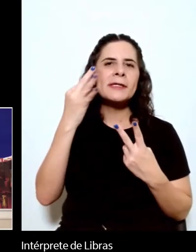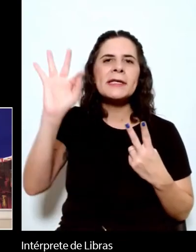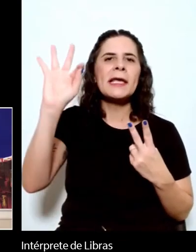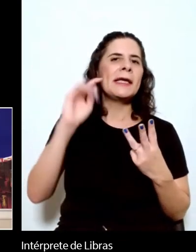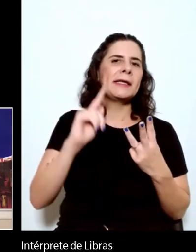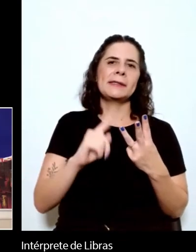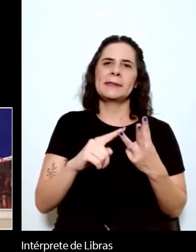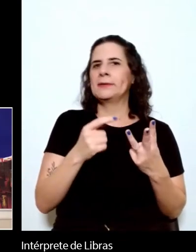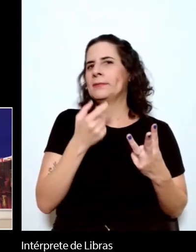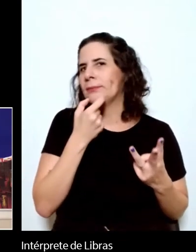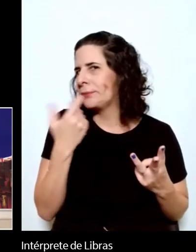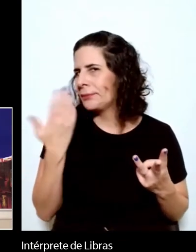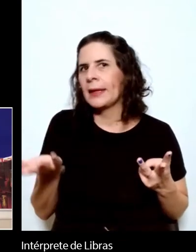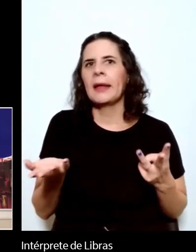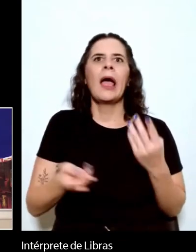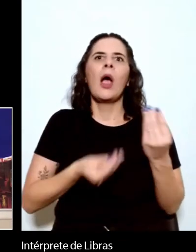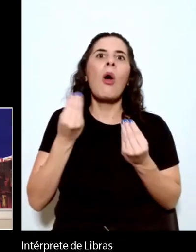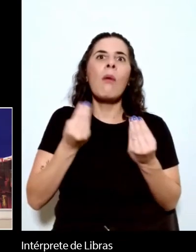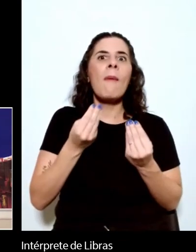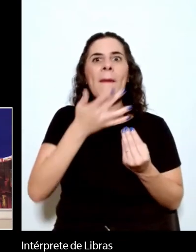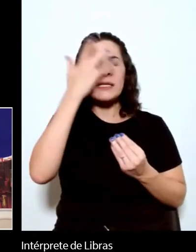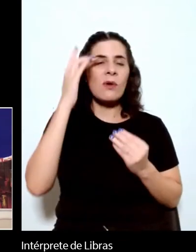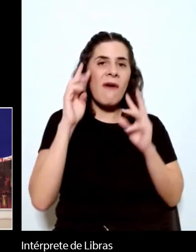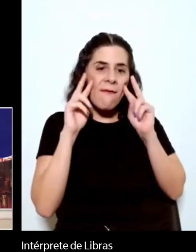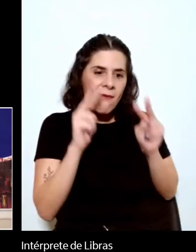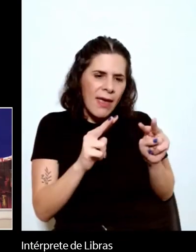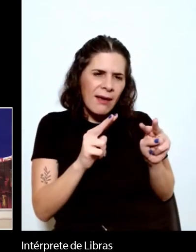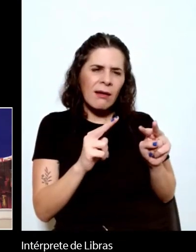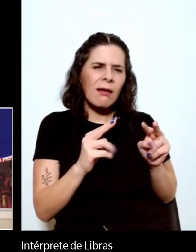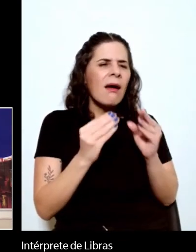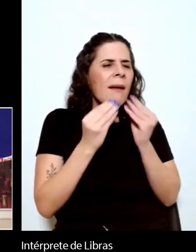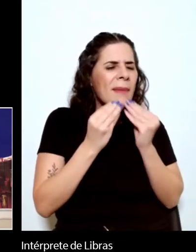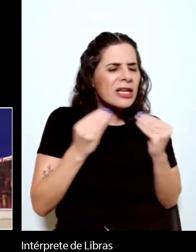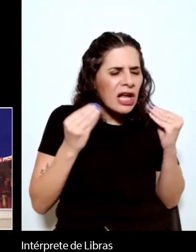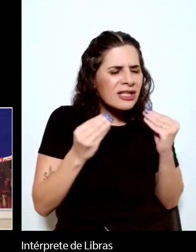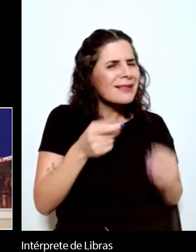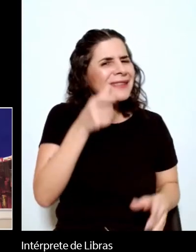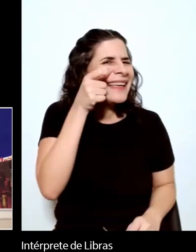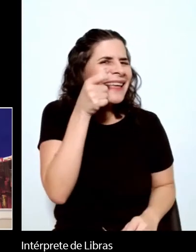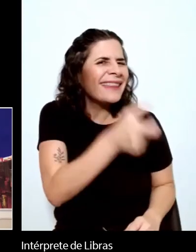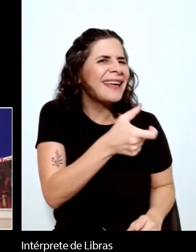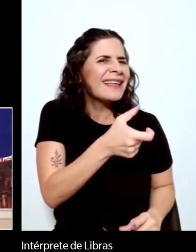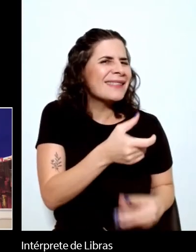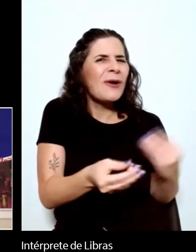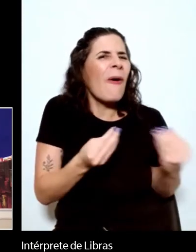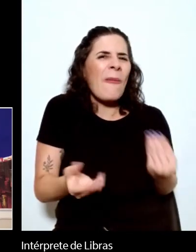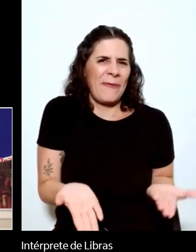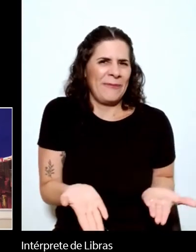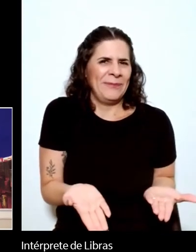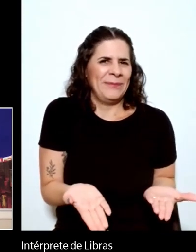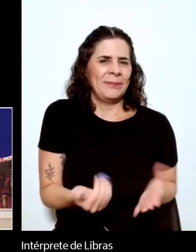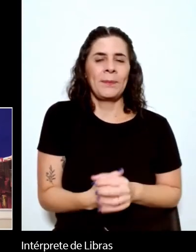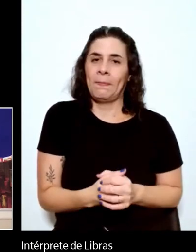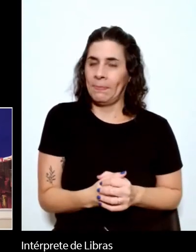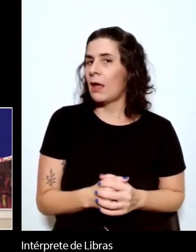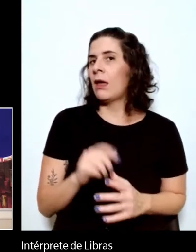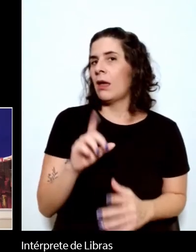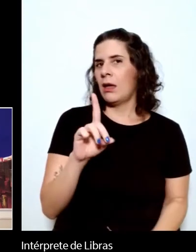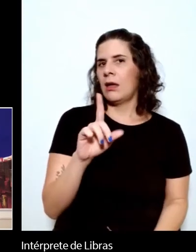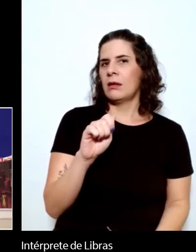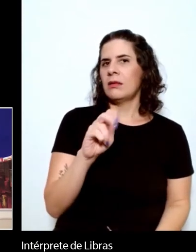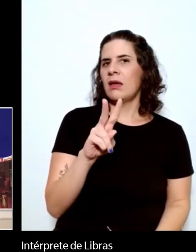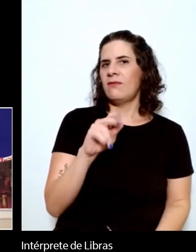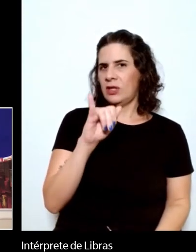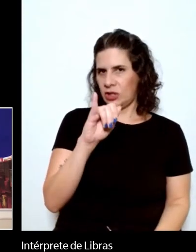Machado de Assis? Quais são as estratégias? De que forma torná-lo relevante? O professor David Jackson sugeriu a